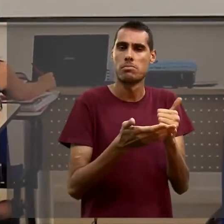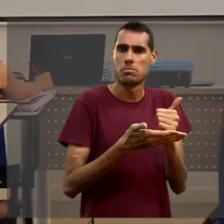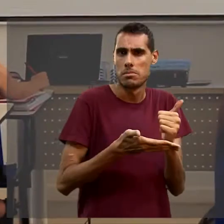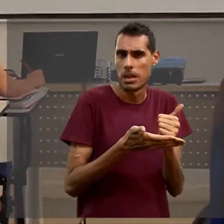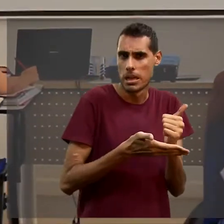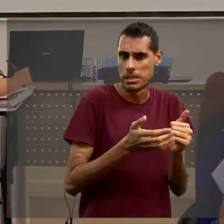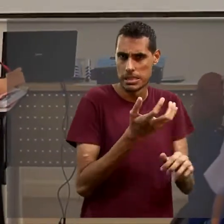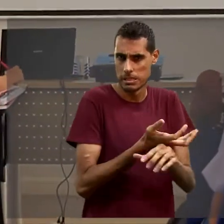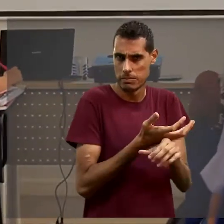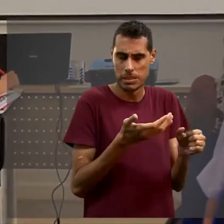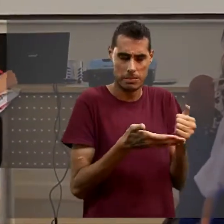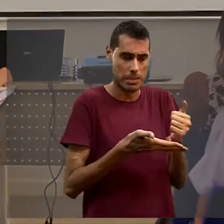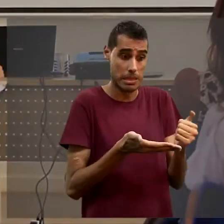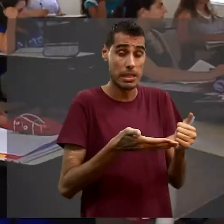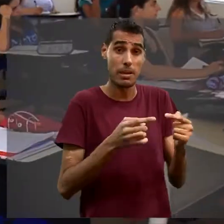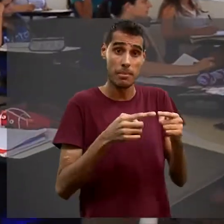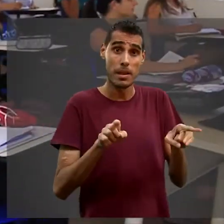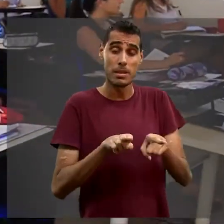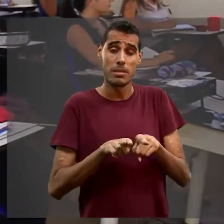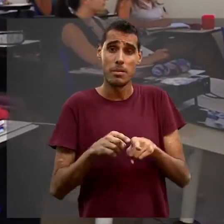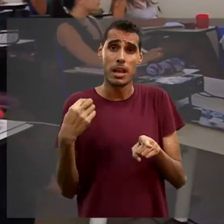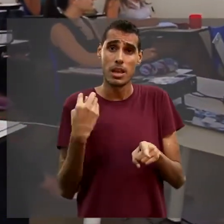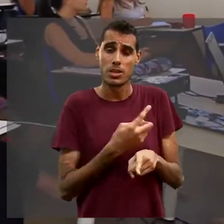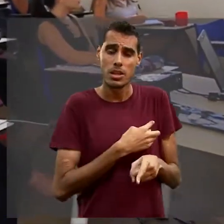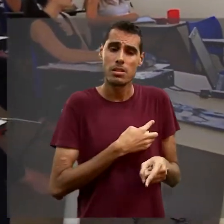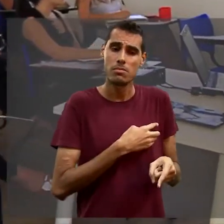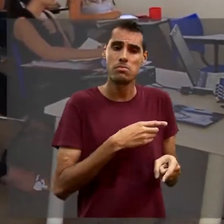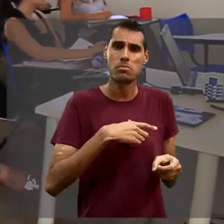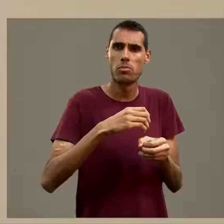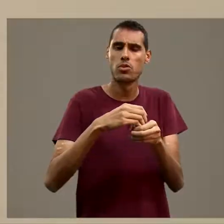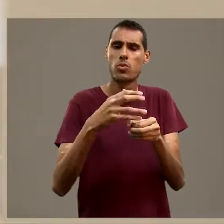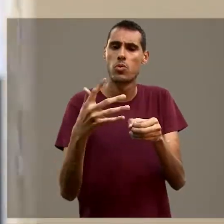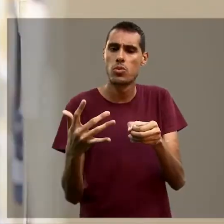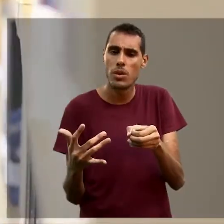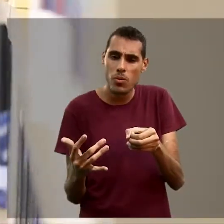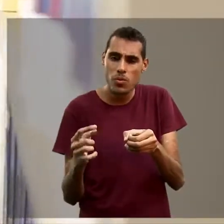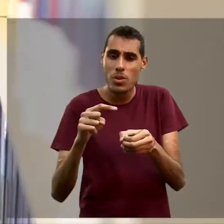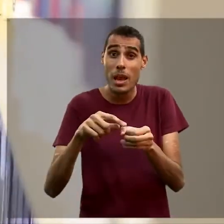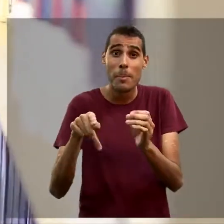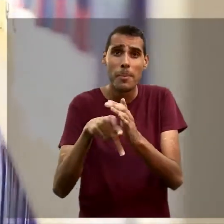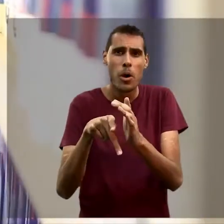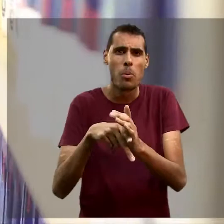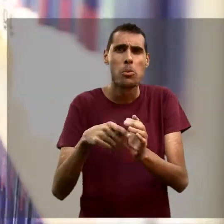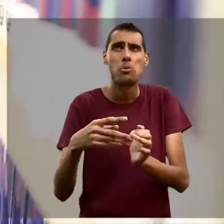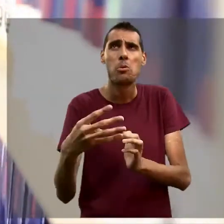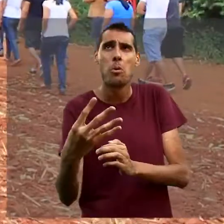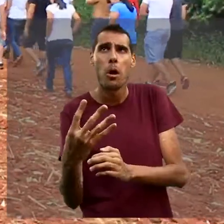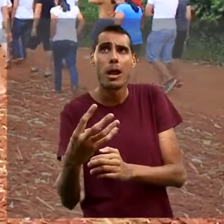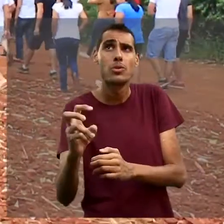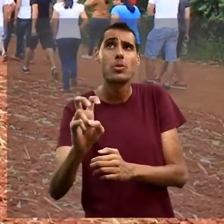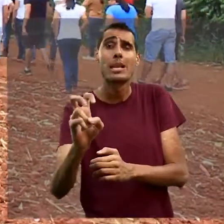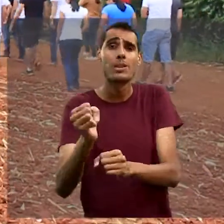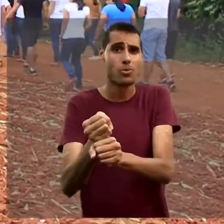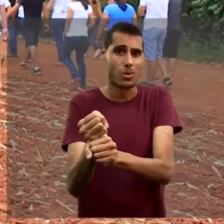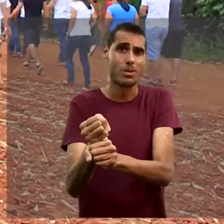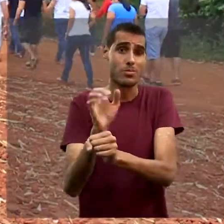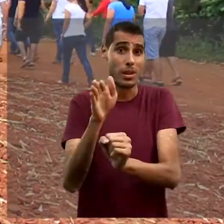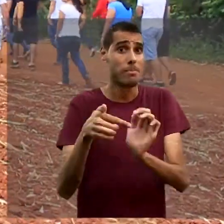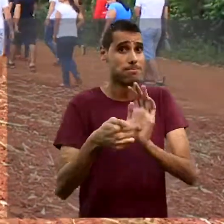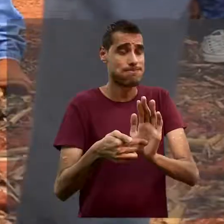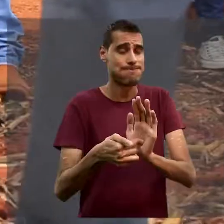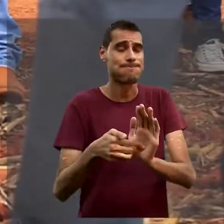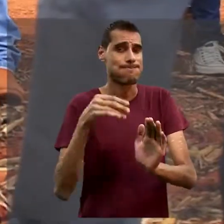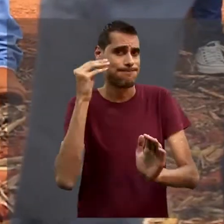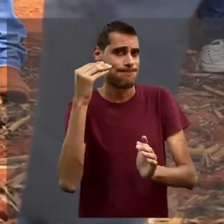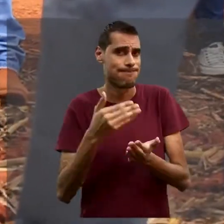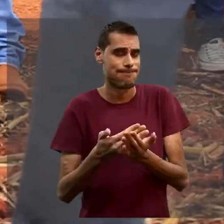básicas, mas a gente traz também conteúdos que ele veria lá no quarto, no quinto ano. Todo